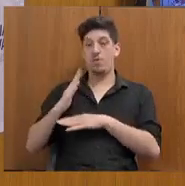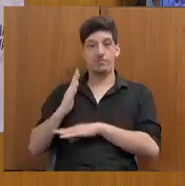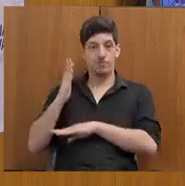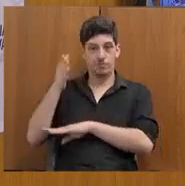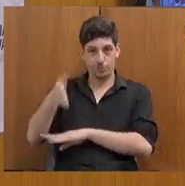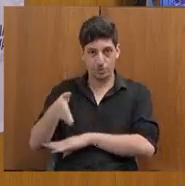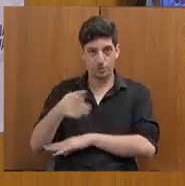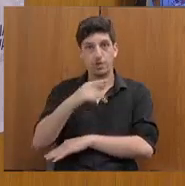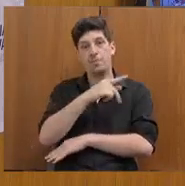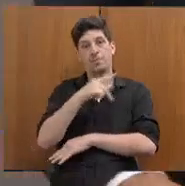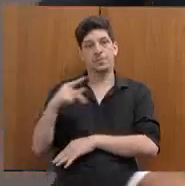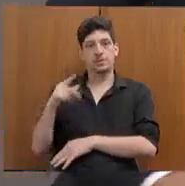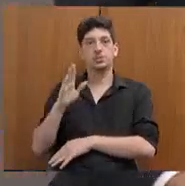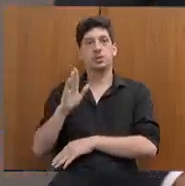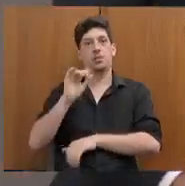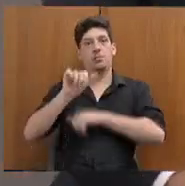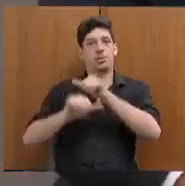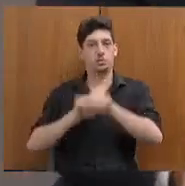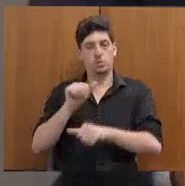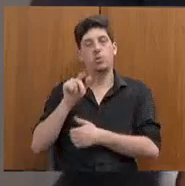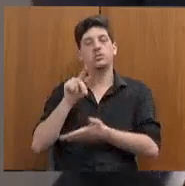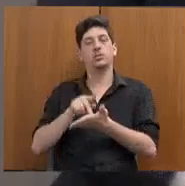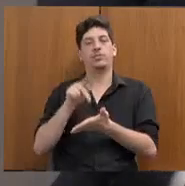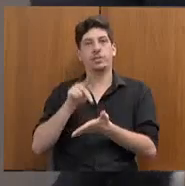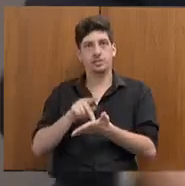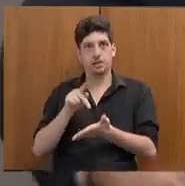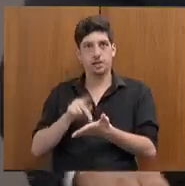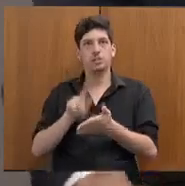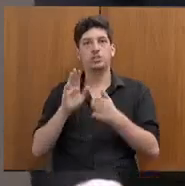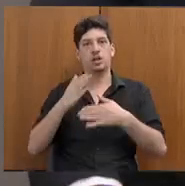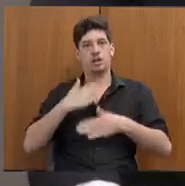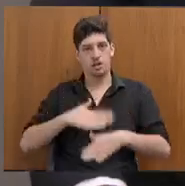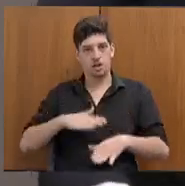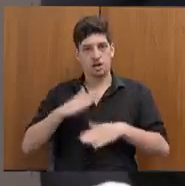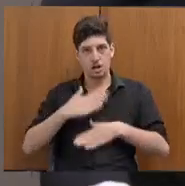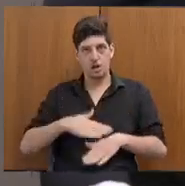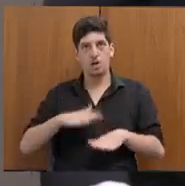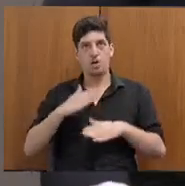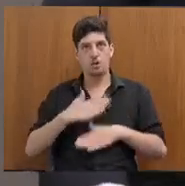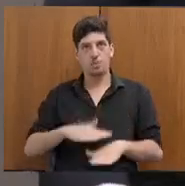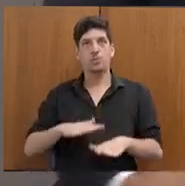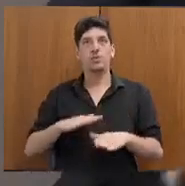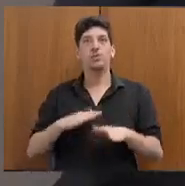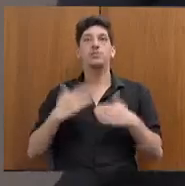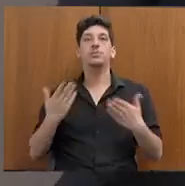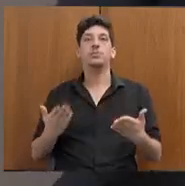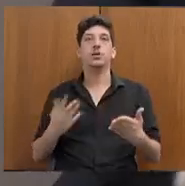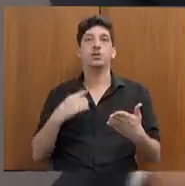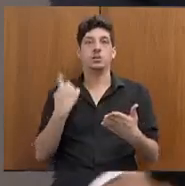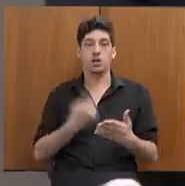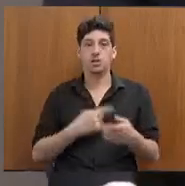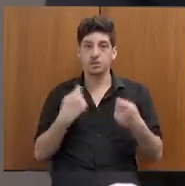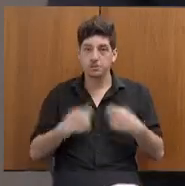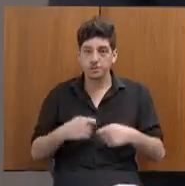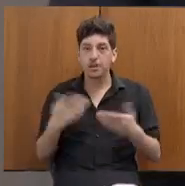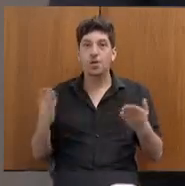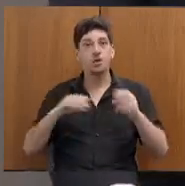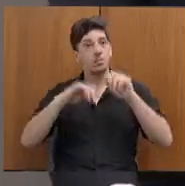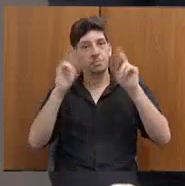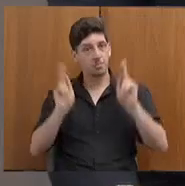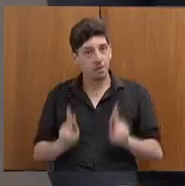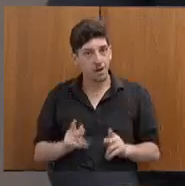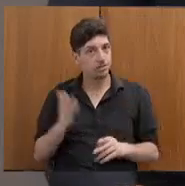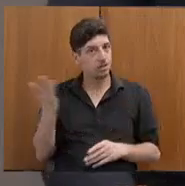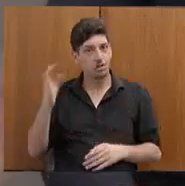O presidente já trocou, isso já se acalmou. Então, a gente precisa dar uma apaziguada. E até eu